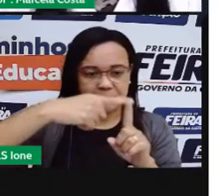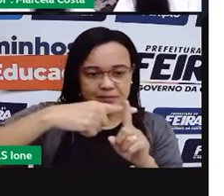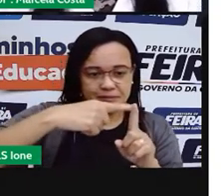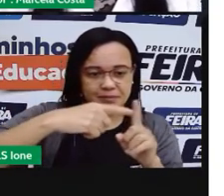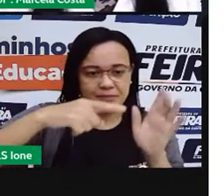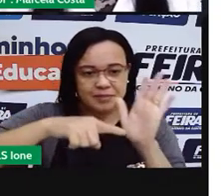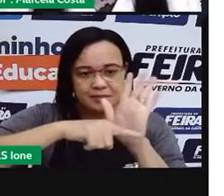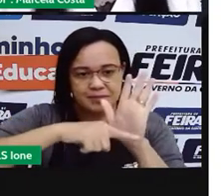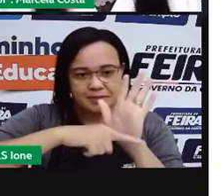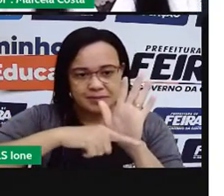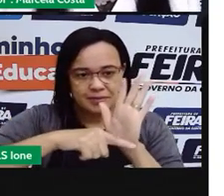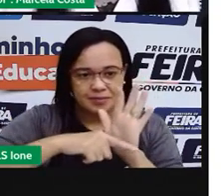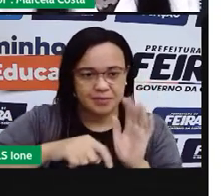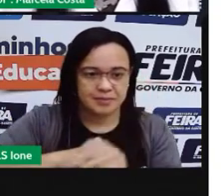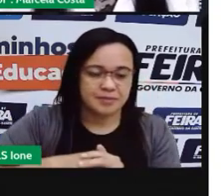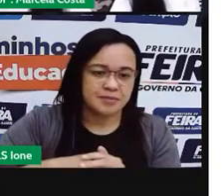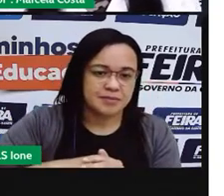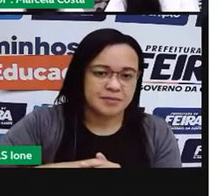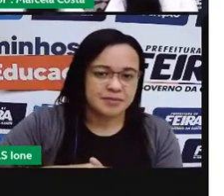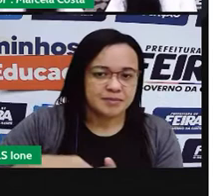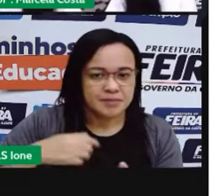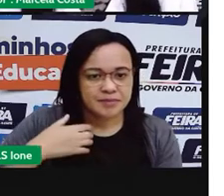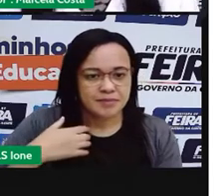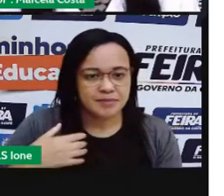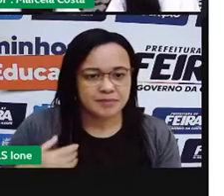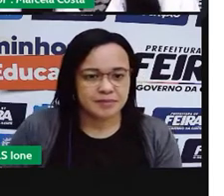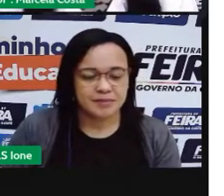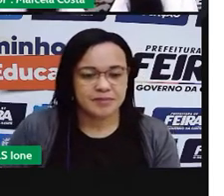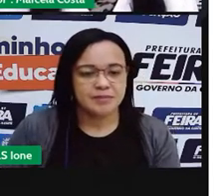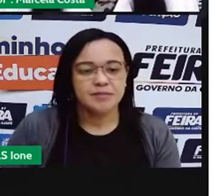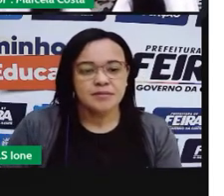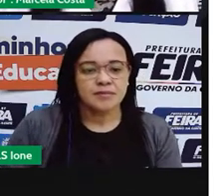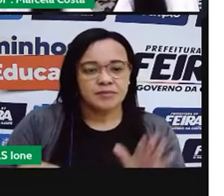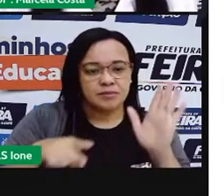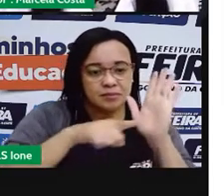juntar, acrescentar, diminuir.